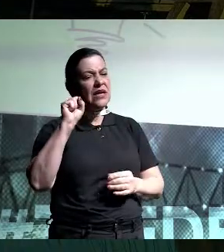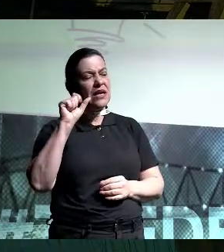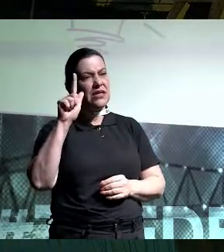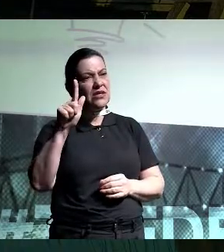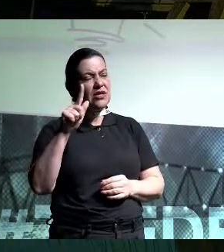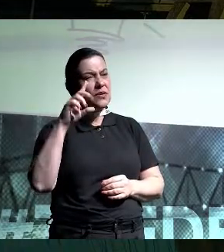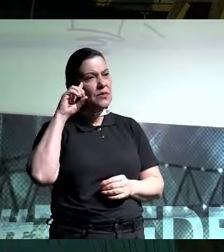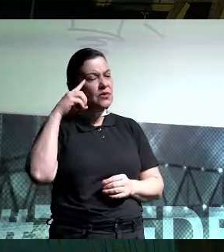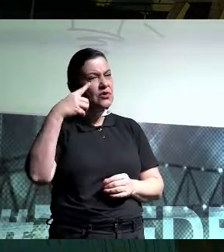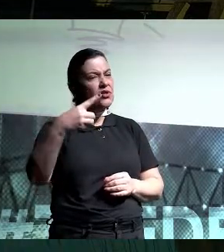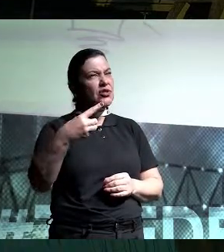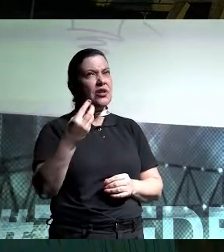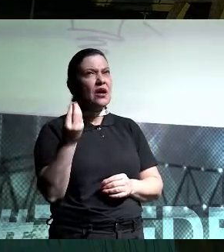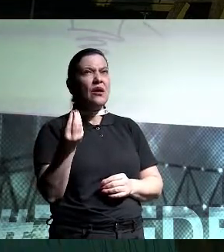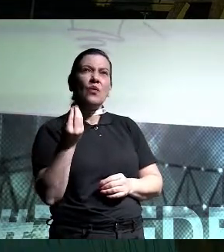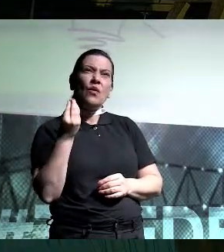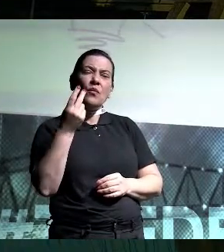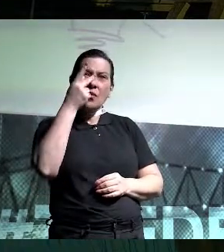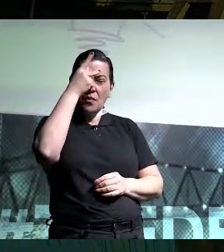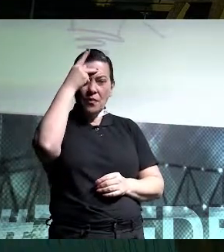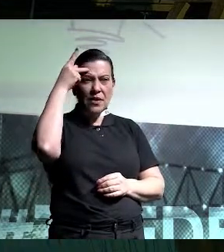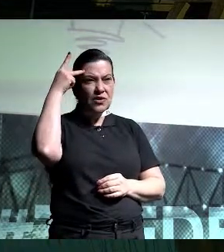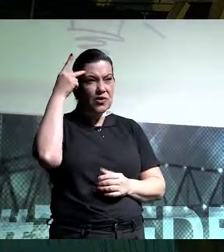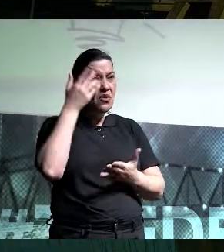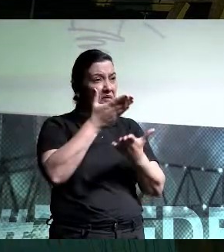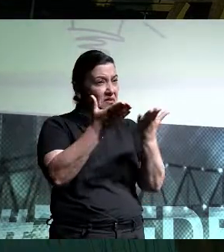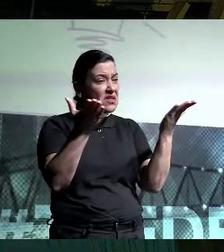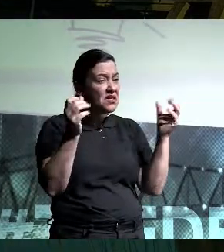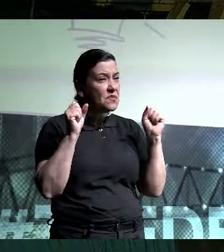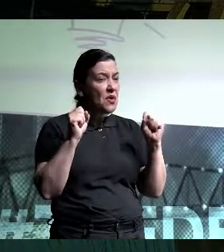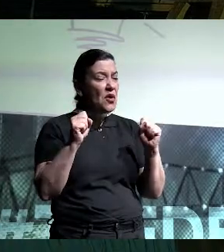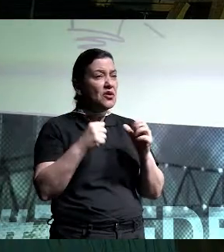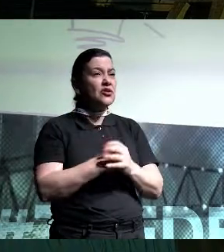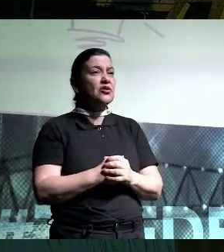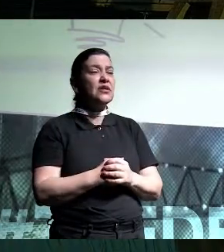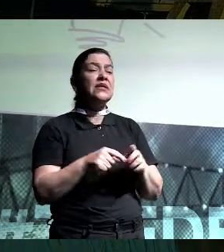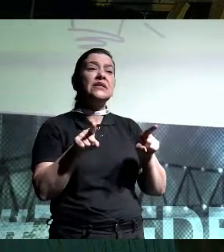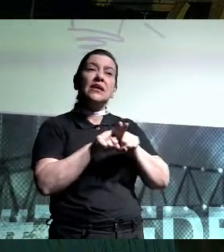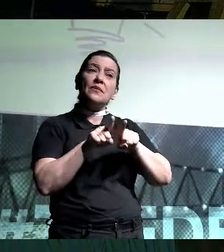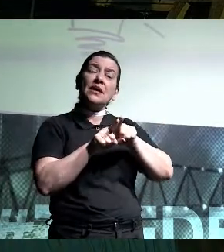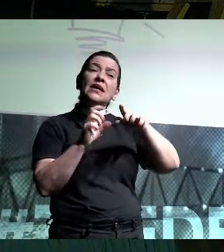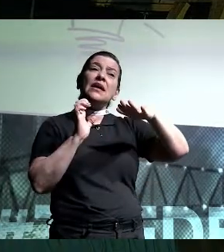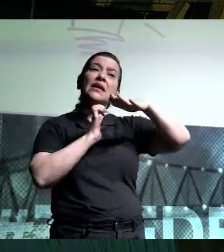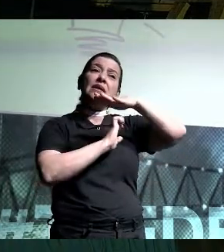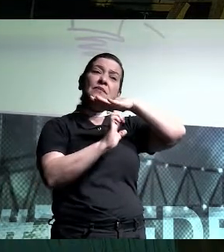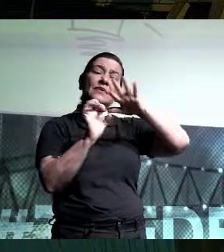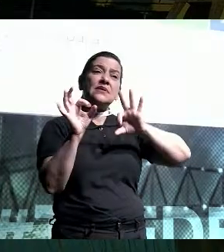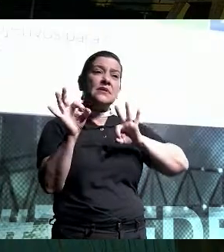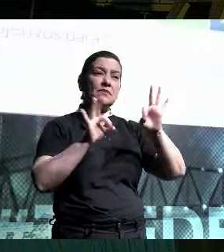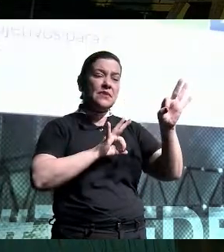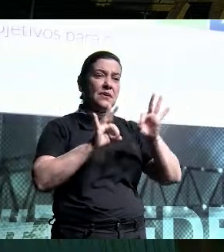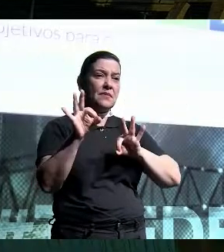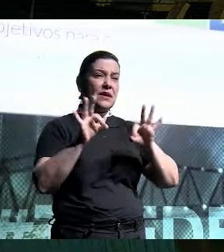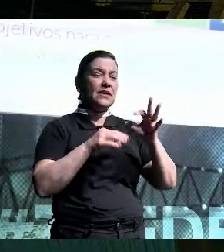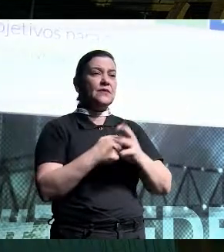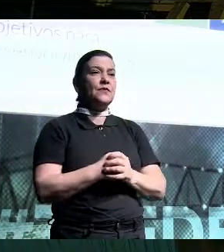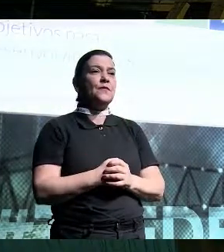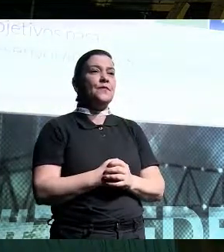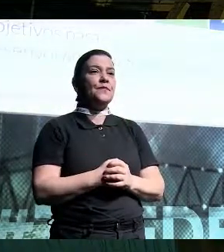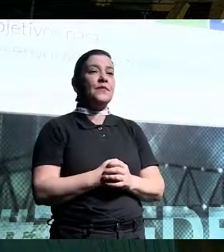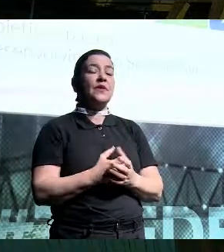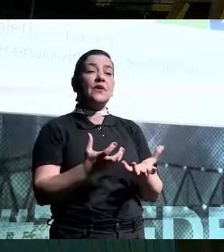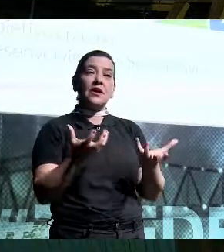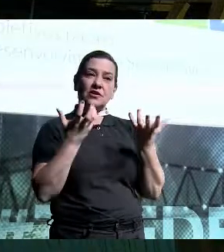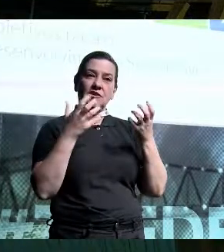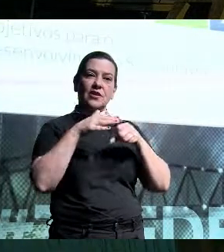nosso dia a dia? Como é que a gente, pessoa física, pode fazer isso? Como é que as empresas estão fazendo isso? É um pouquinho aqui sobre o que a gente